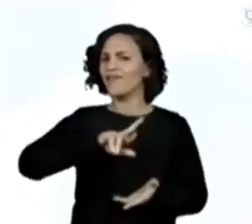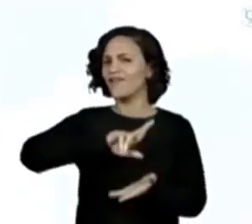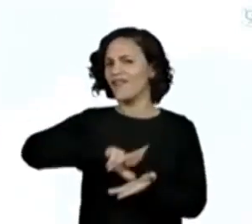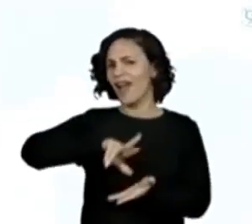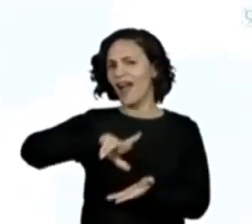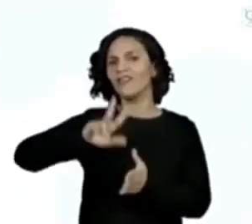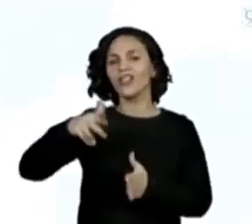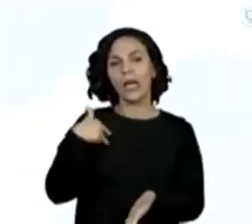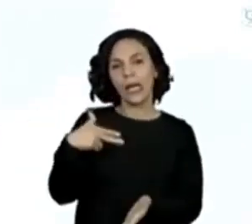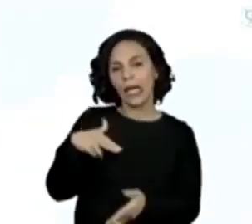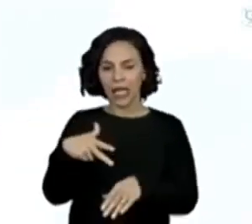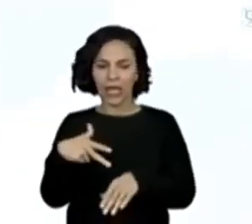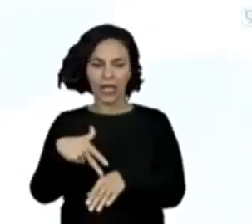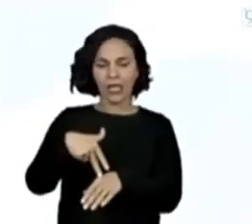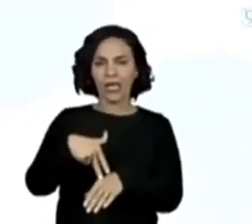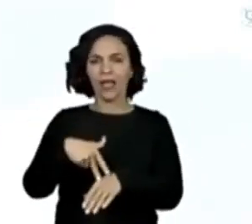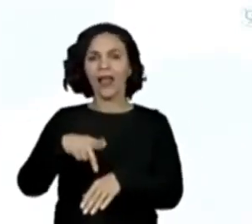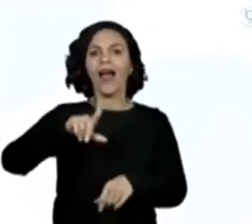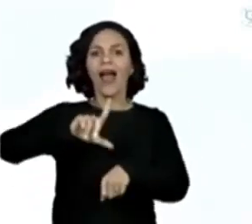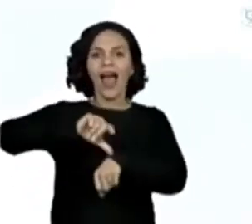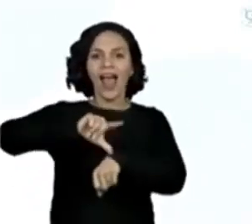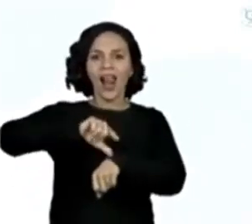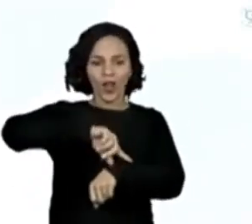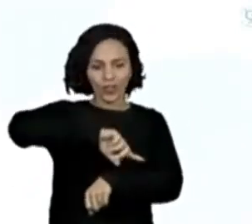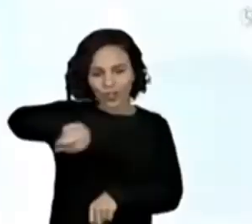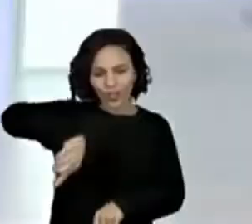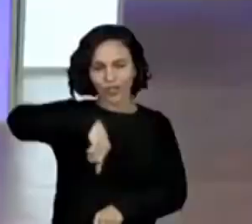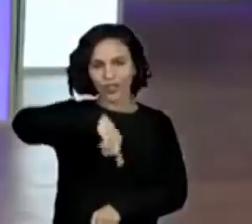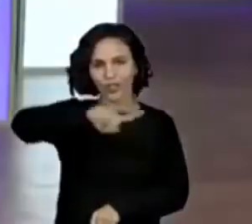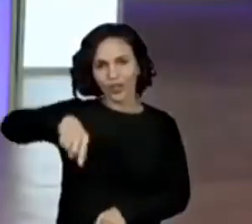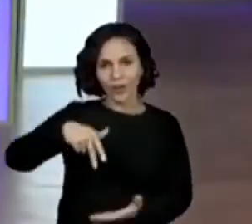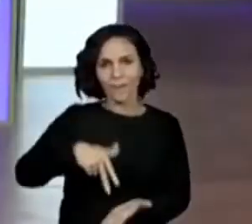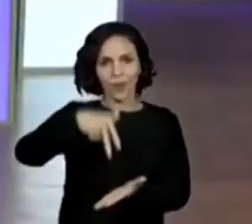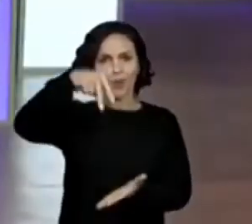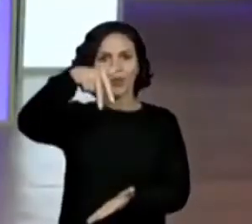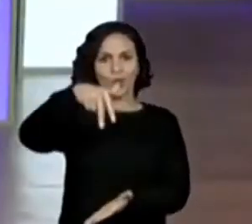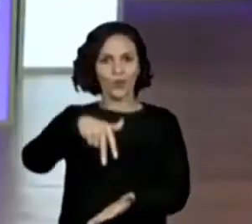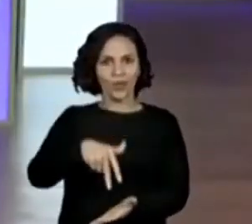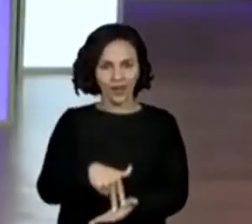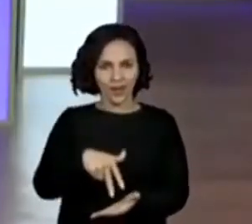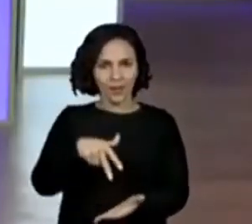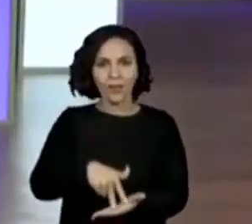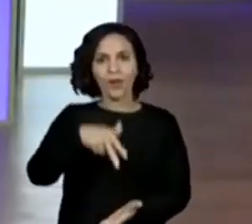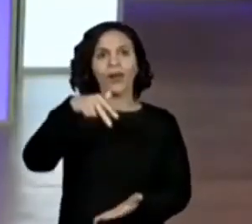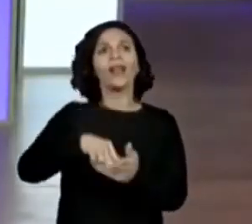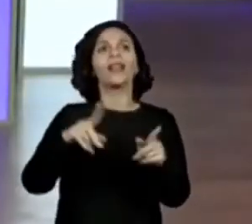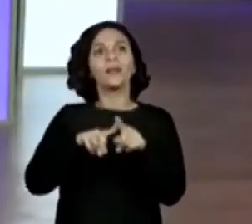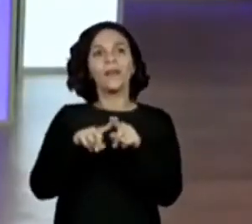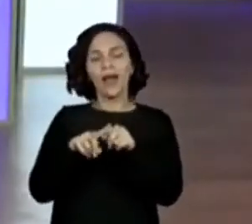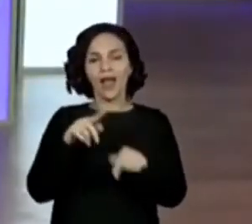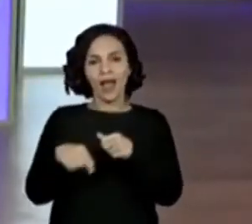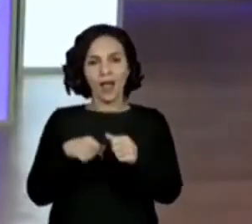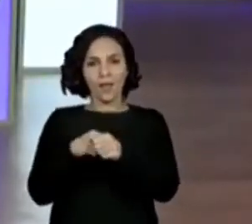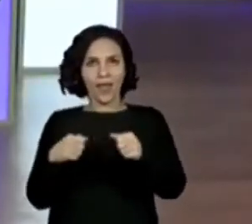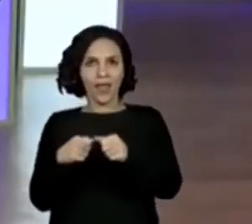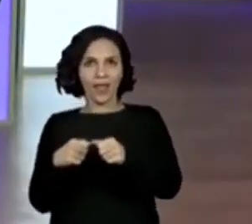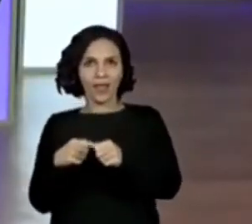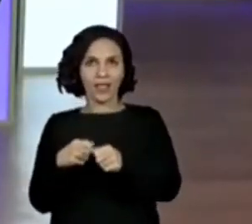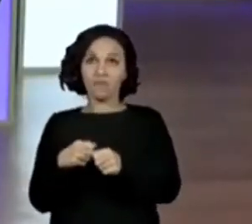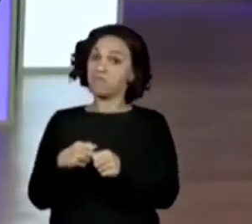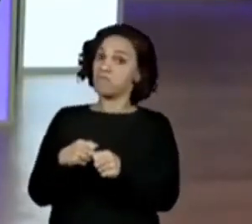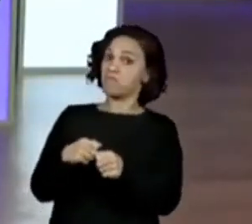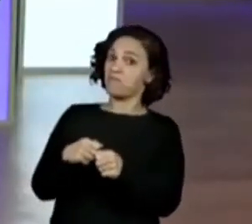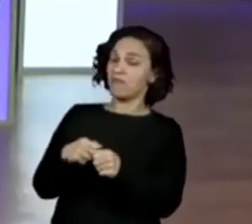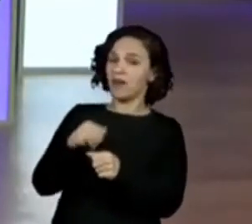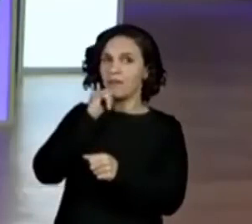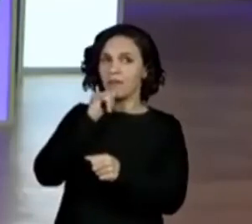brincamos de equilibrar, reloginho. Já brincaram de pular? Também. Já brincaram de amarrar, assim? Não,